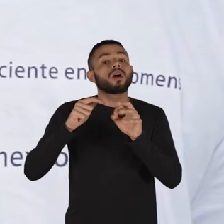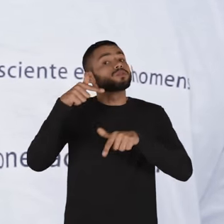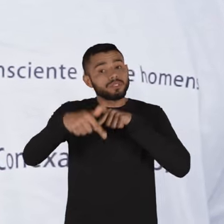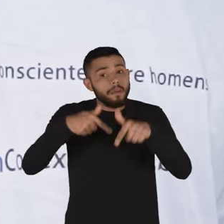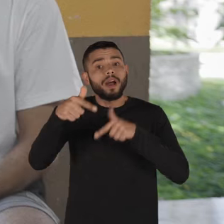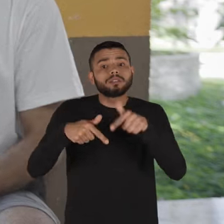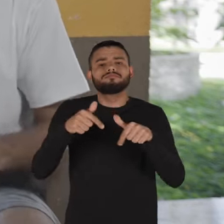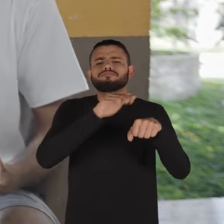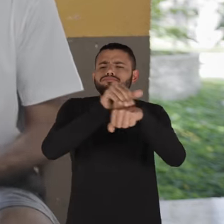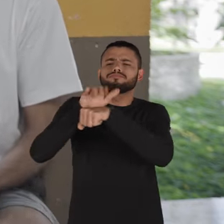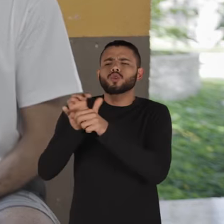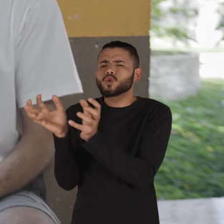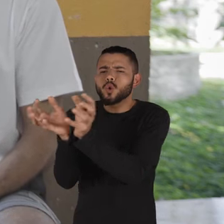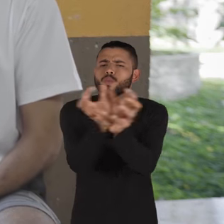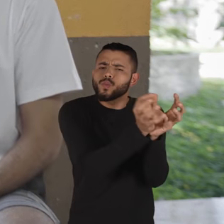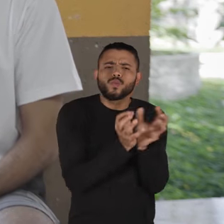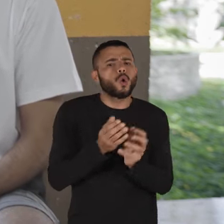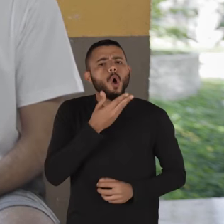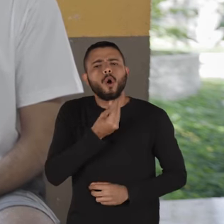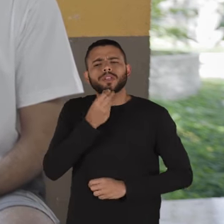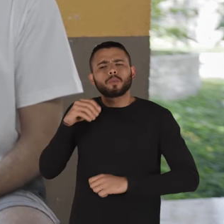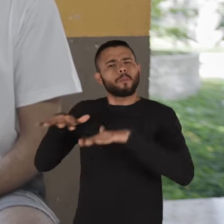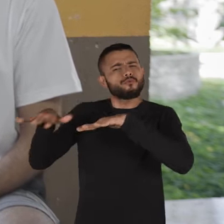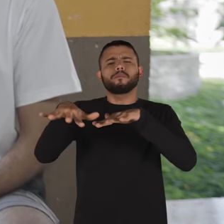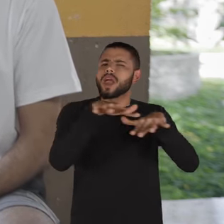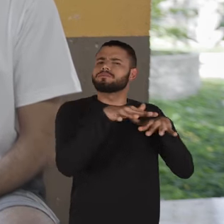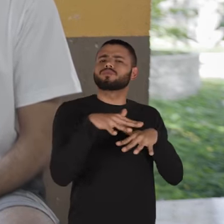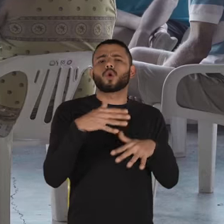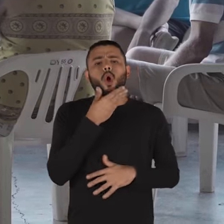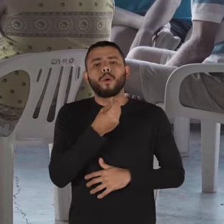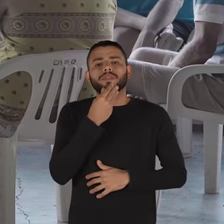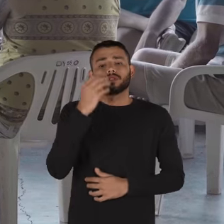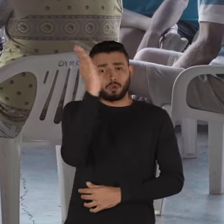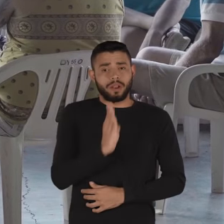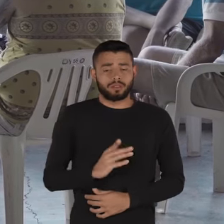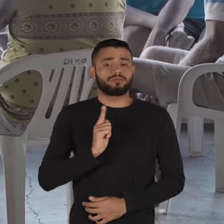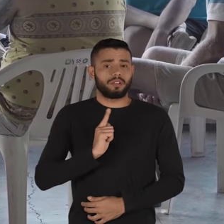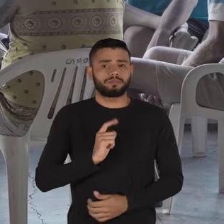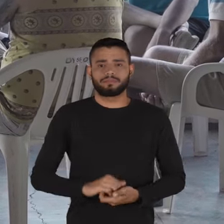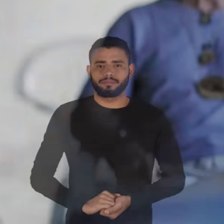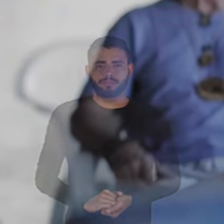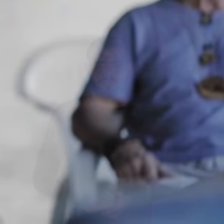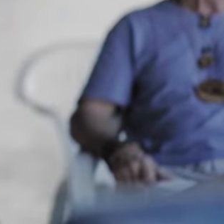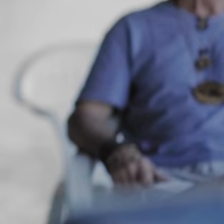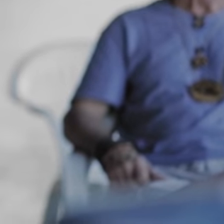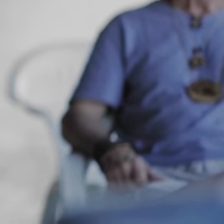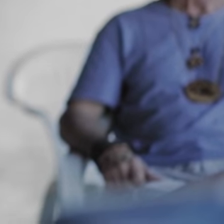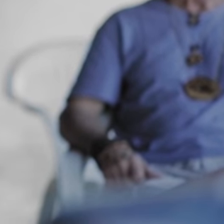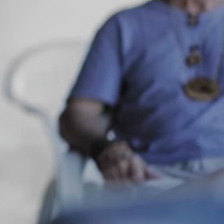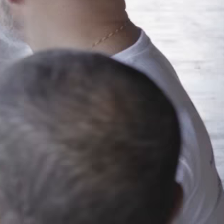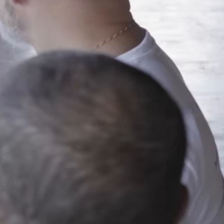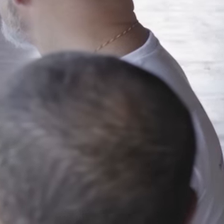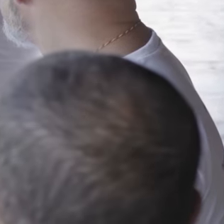um trabalho de reunir os grupos de homens, né, os movimentos de homens que a gente tem no Brasil. Homens participam de uma